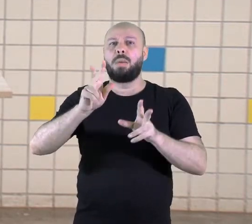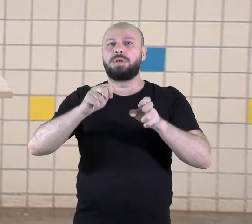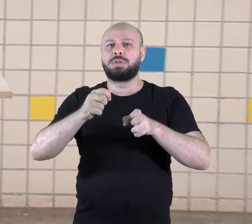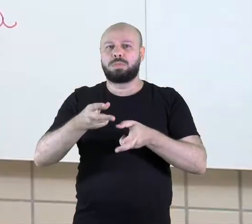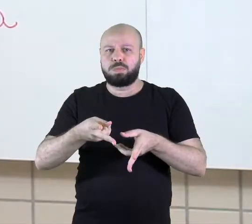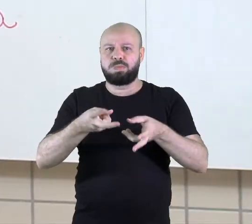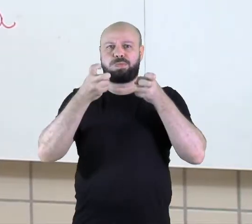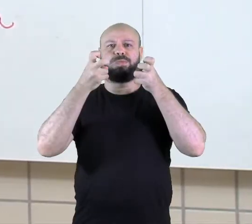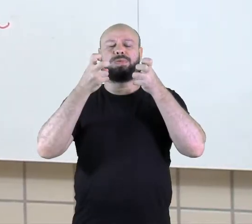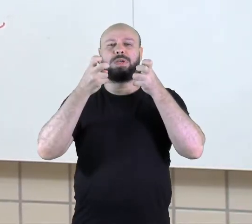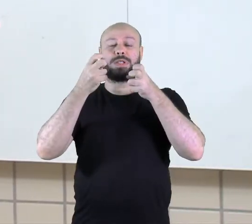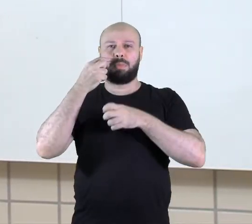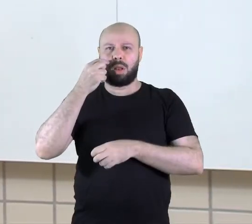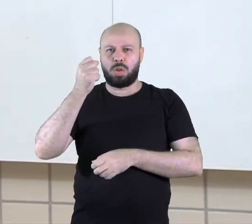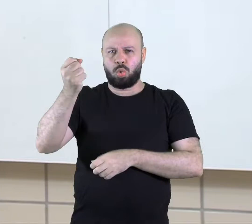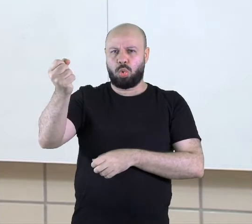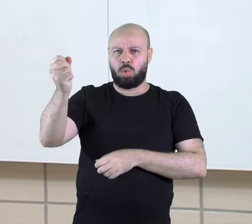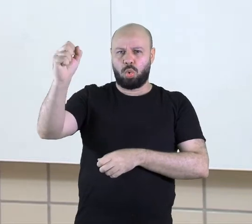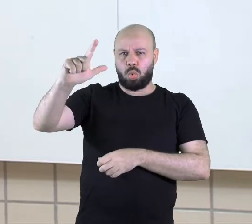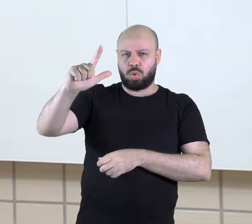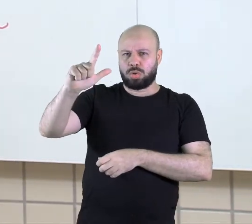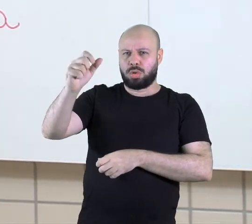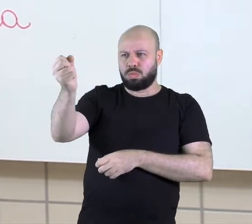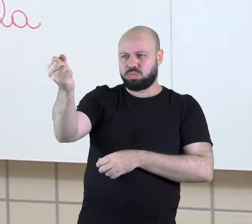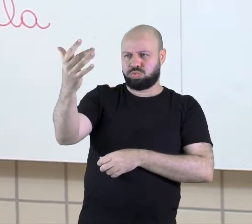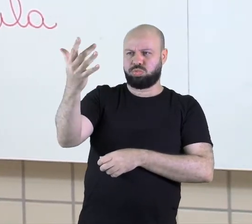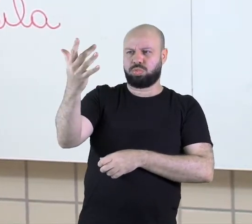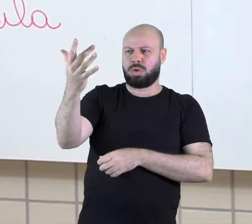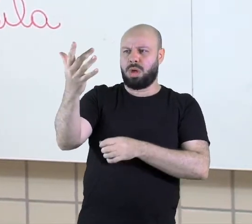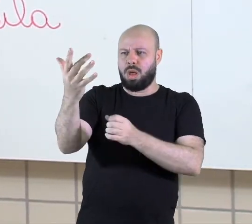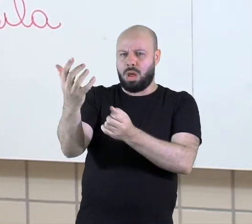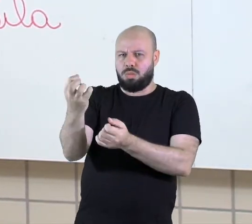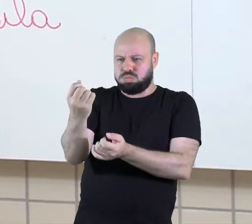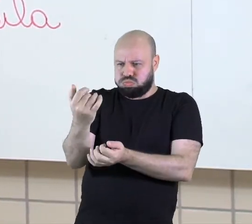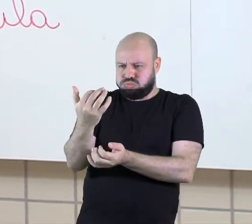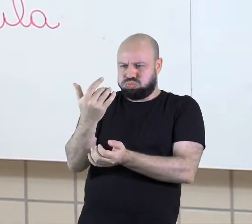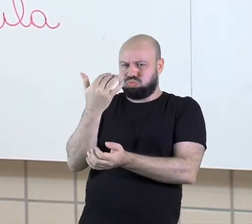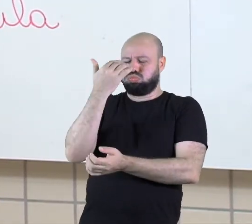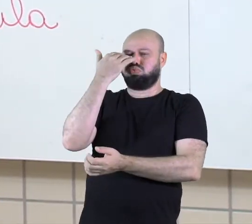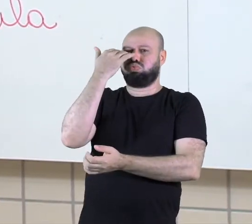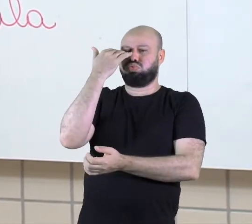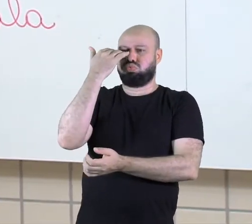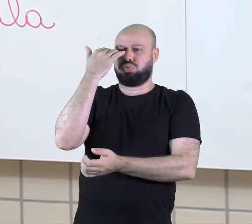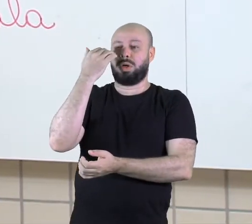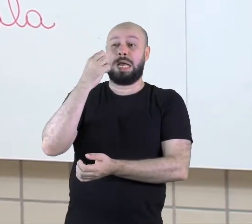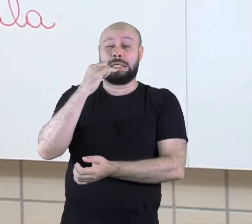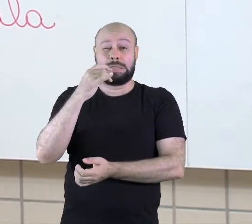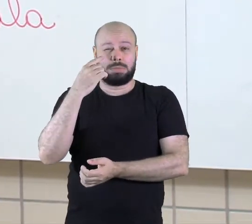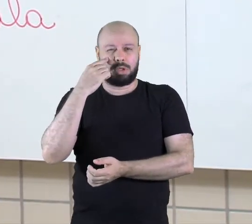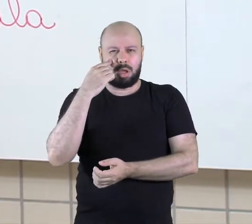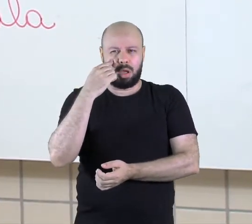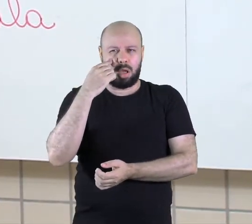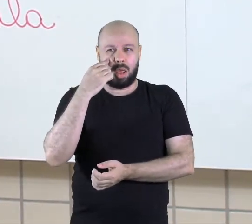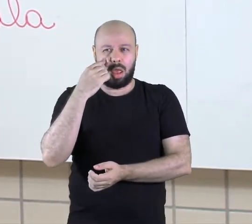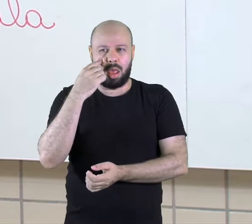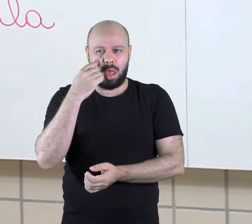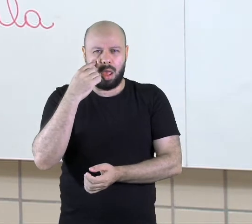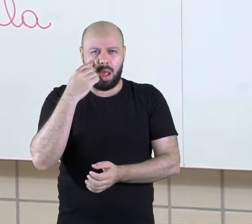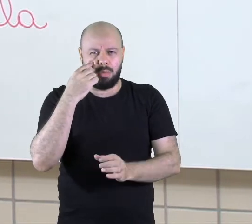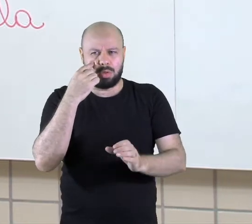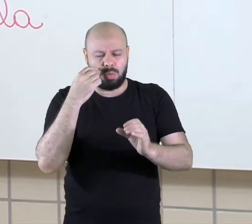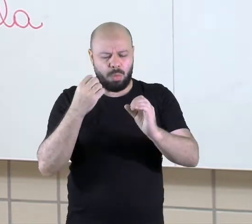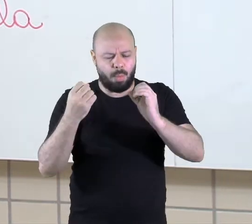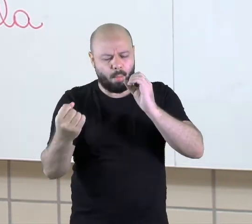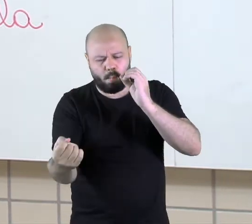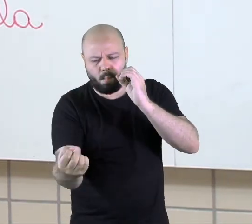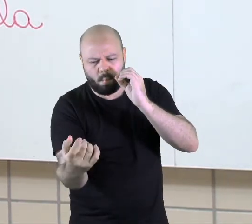a luminosidade. Se o foco da luz, ela vem